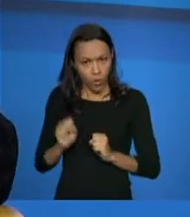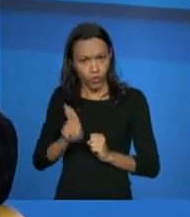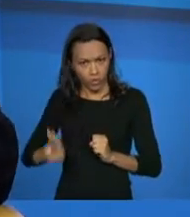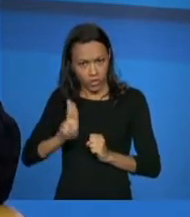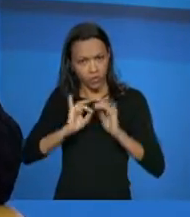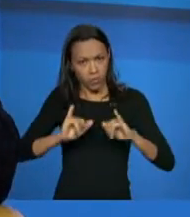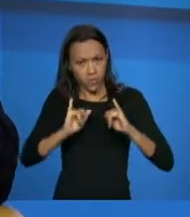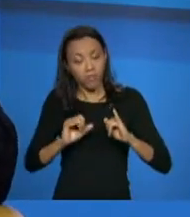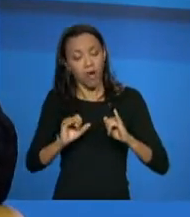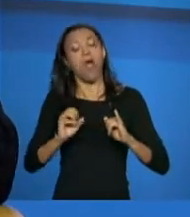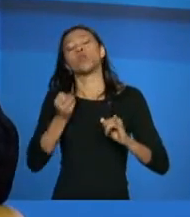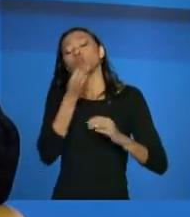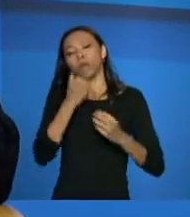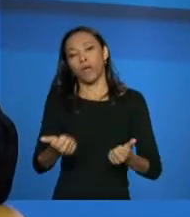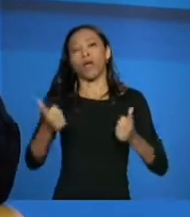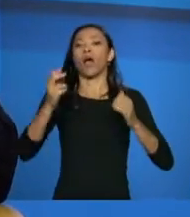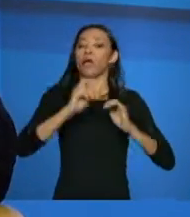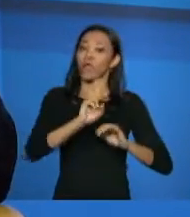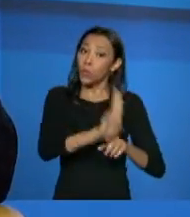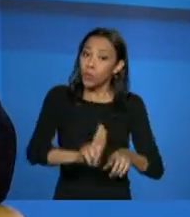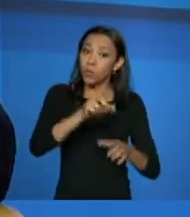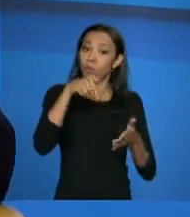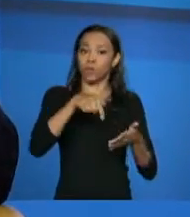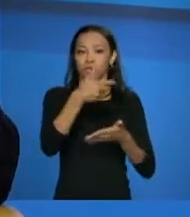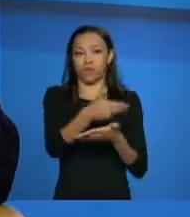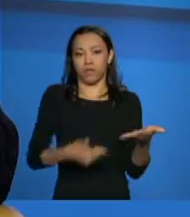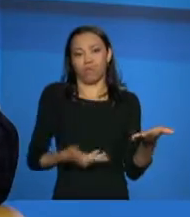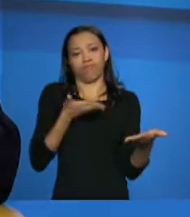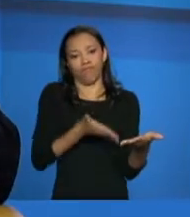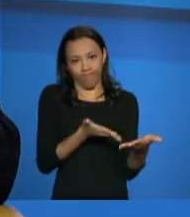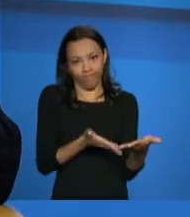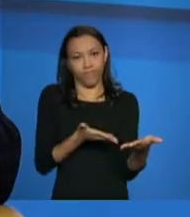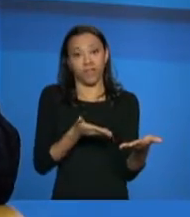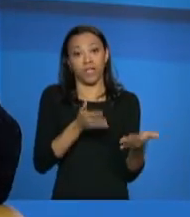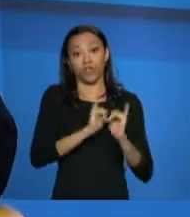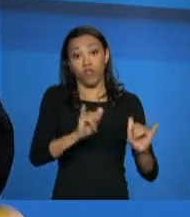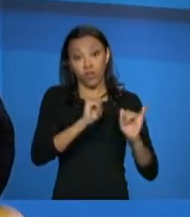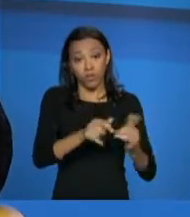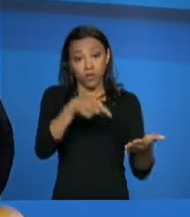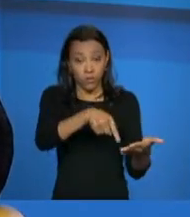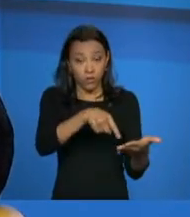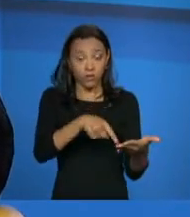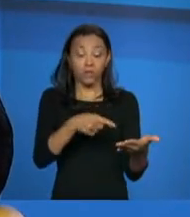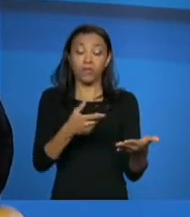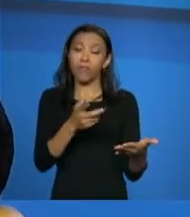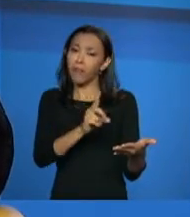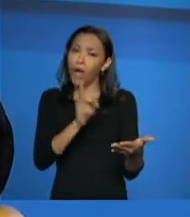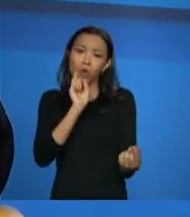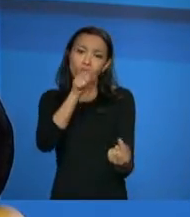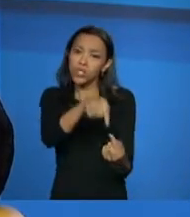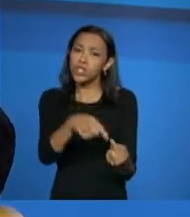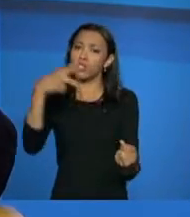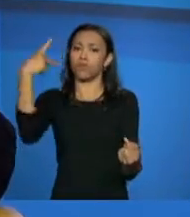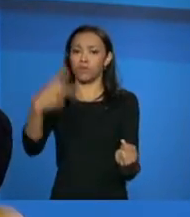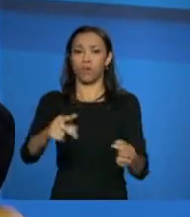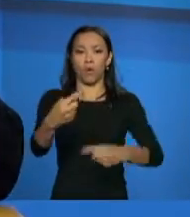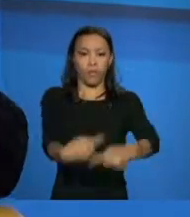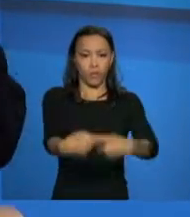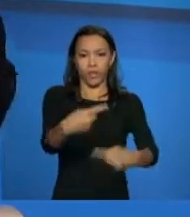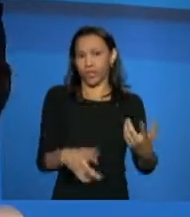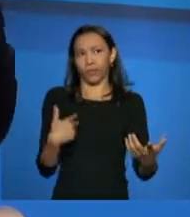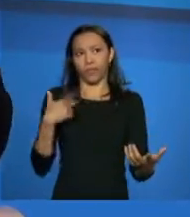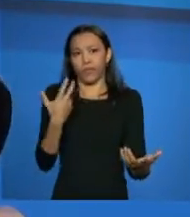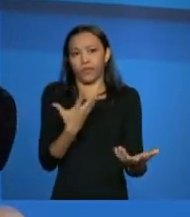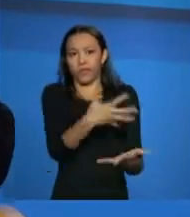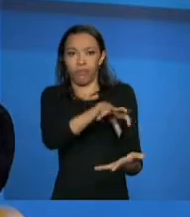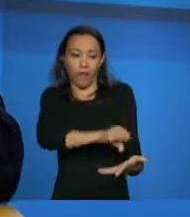esses compromissos, na verdade, para que a pessoa faça o uso dos dados do cadastro para o fim da sua política. Ela não pode pegar os dados